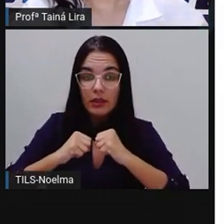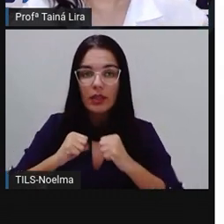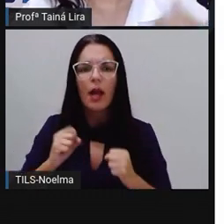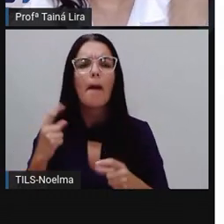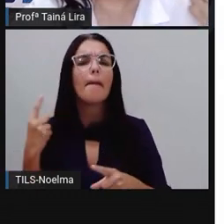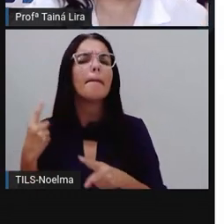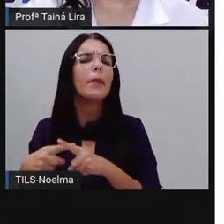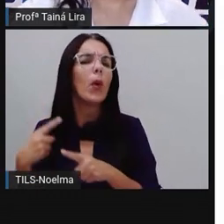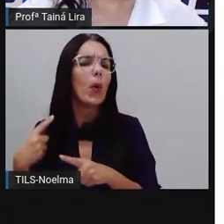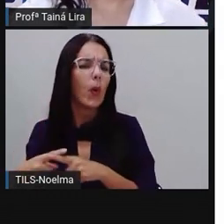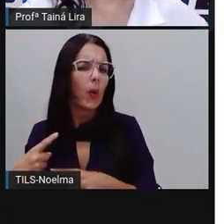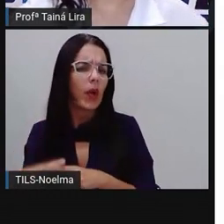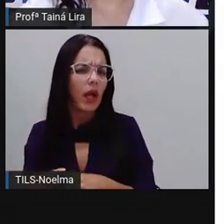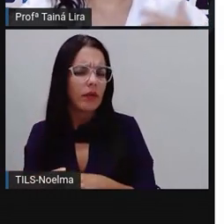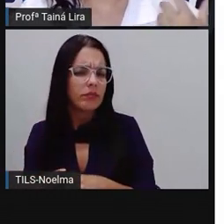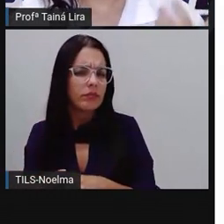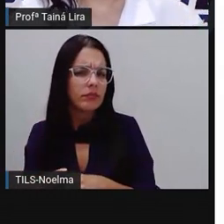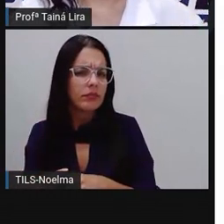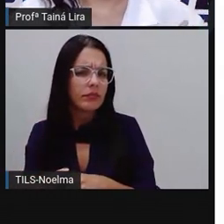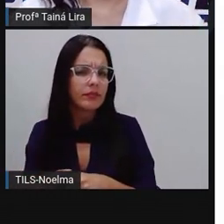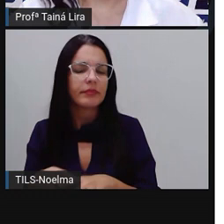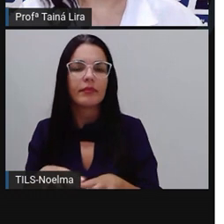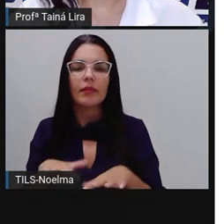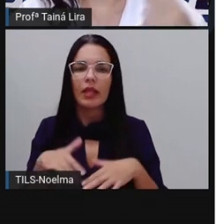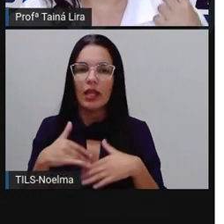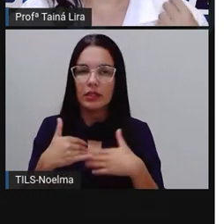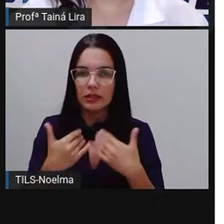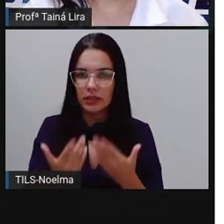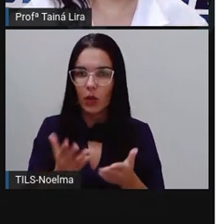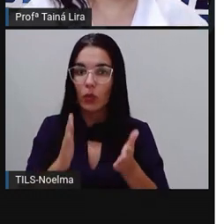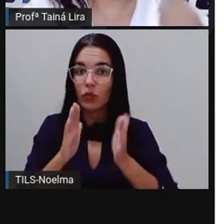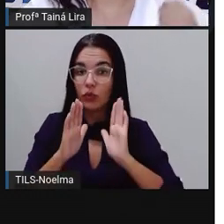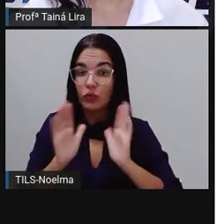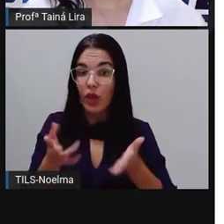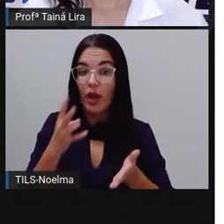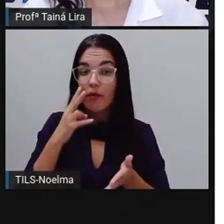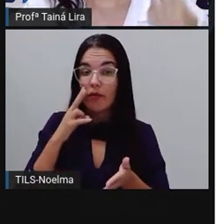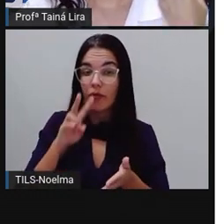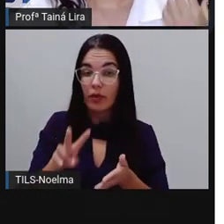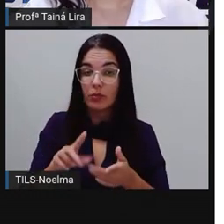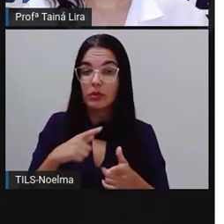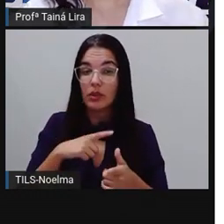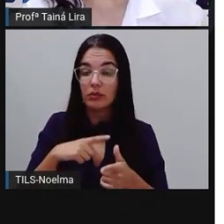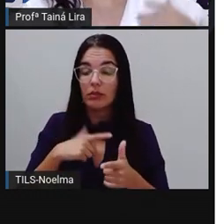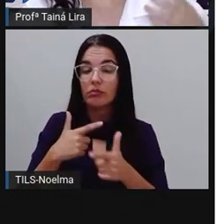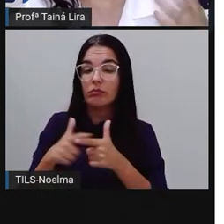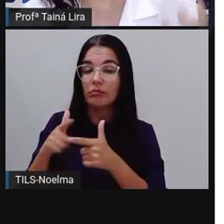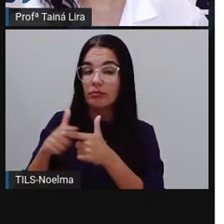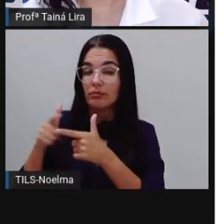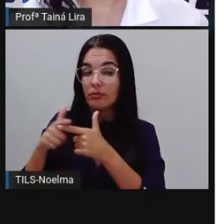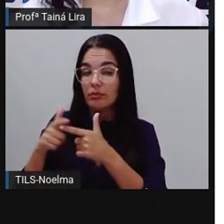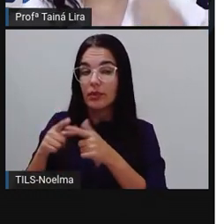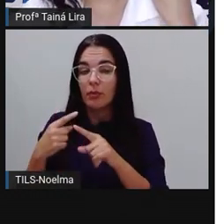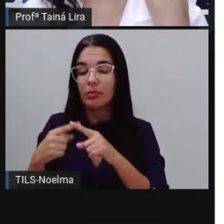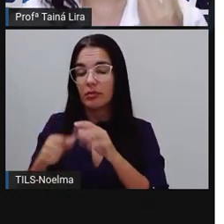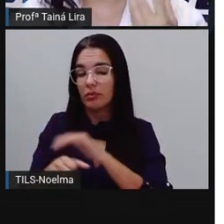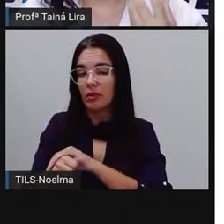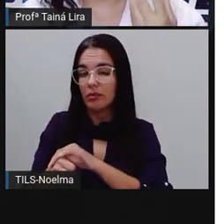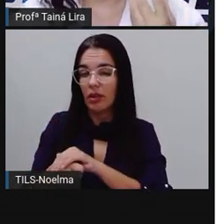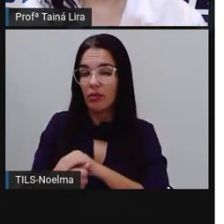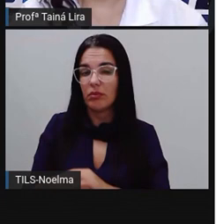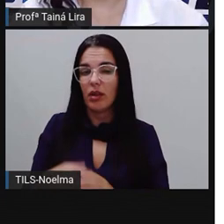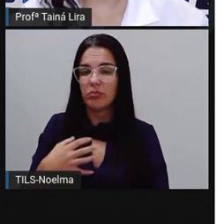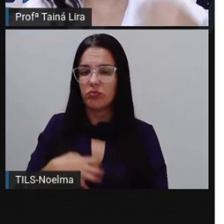onde a lebre vivia caçoando da tartaruga, a tartaruga se chateou e resolveu